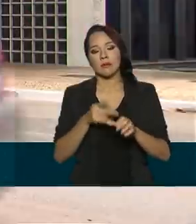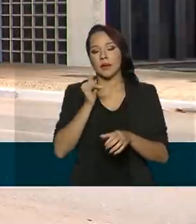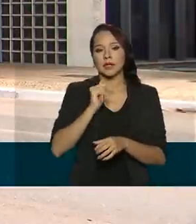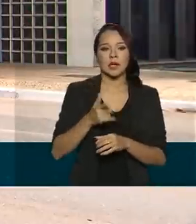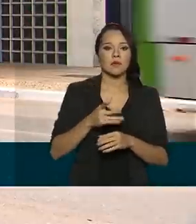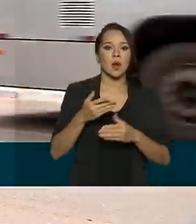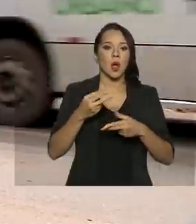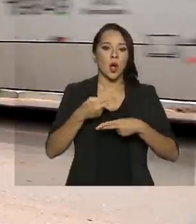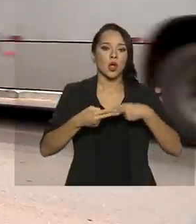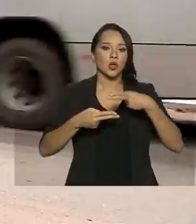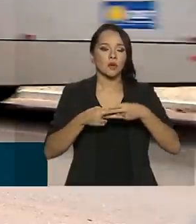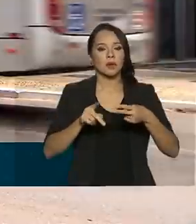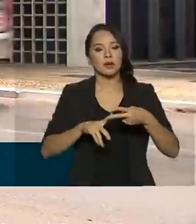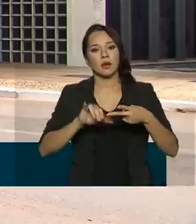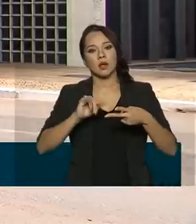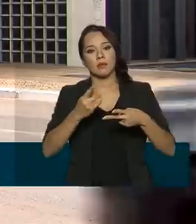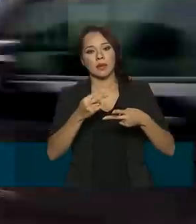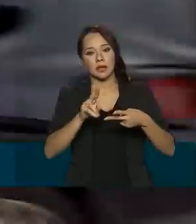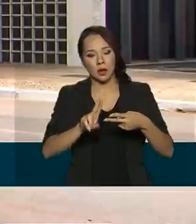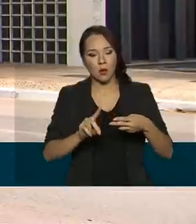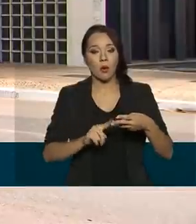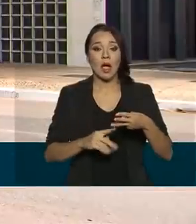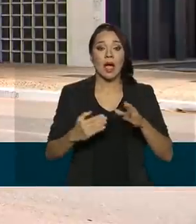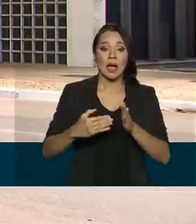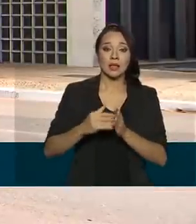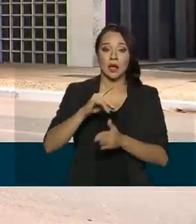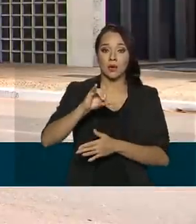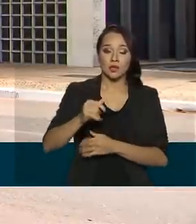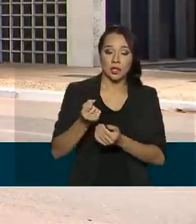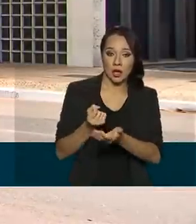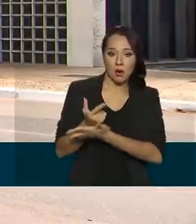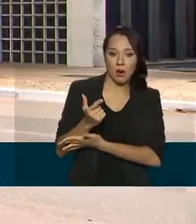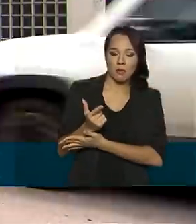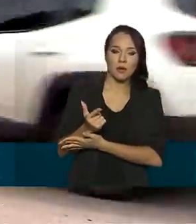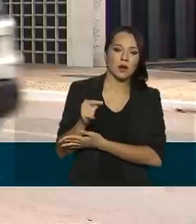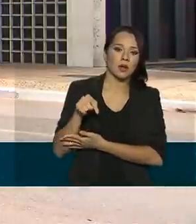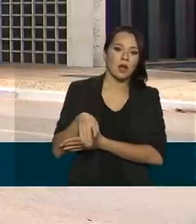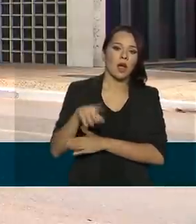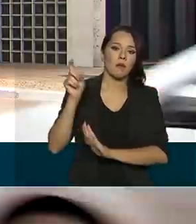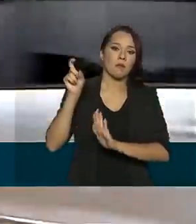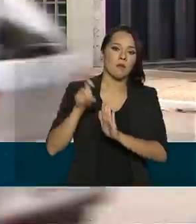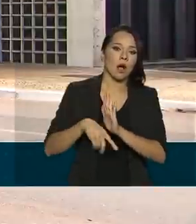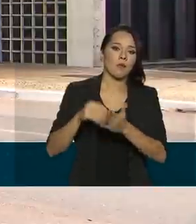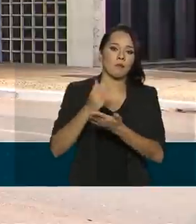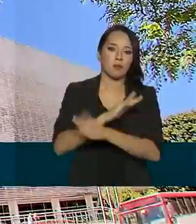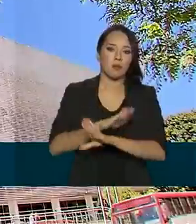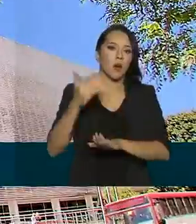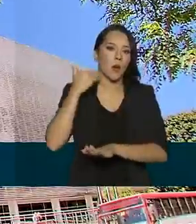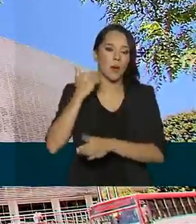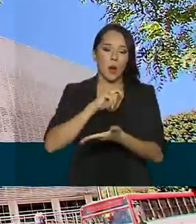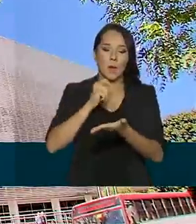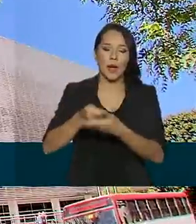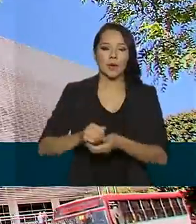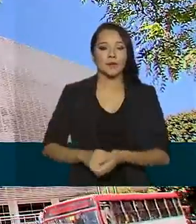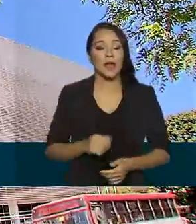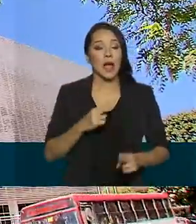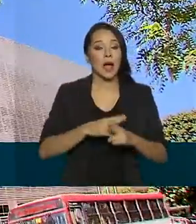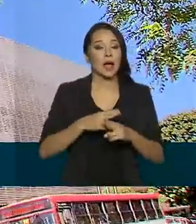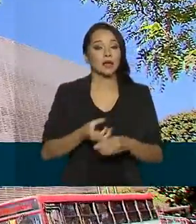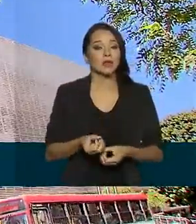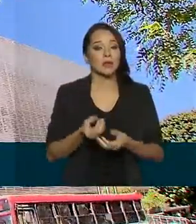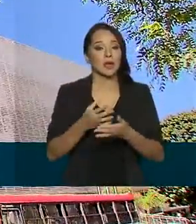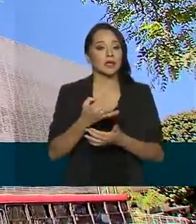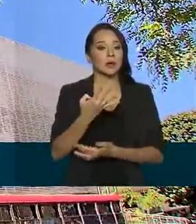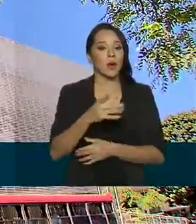condomínio e IPTU, geradas até a data da aquisição, são quitadas pelo banco. A Caixa oferece